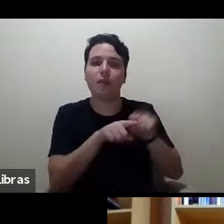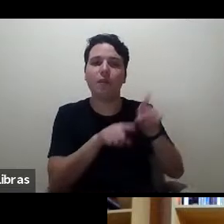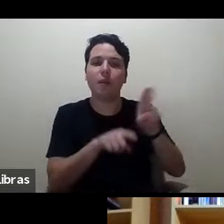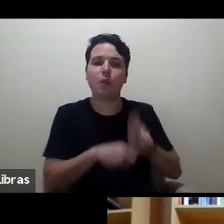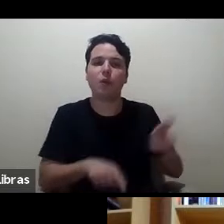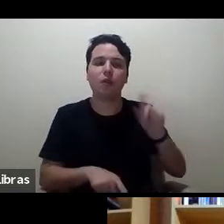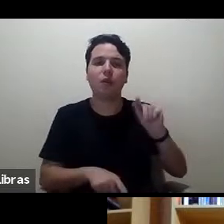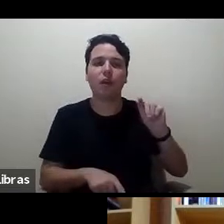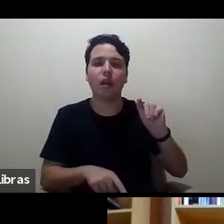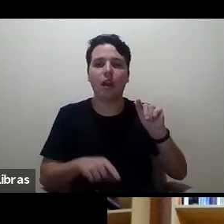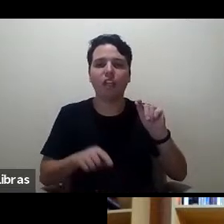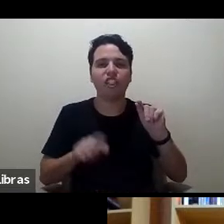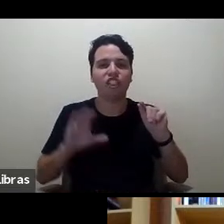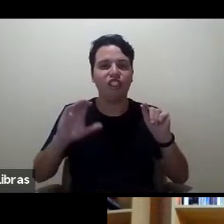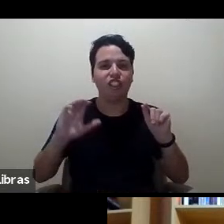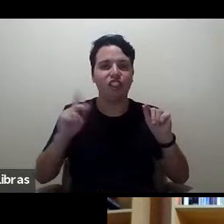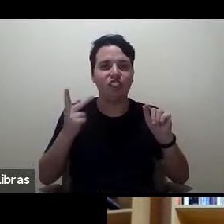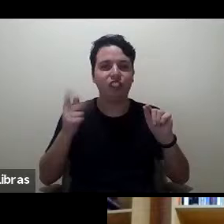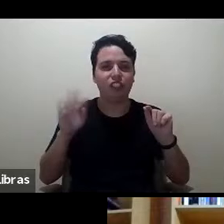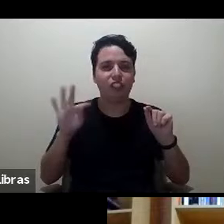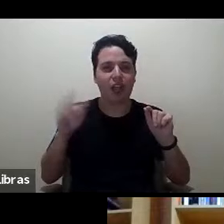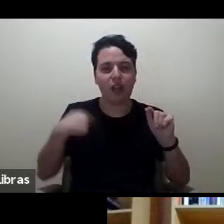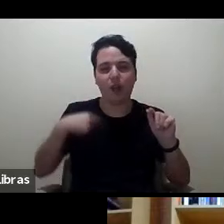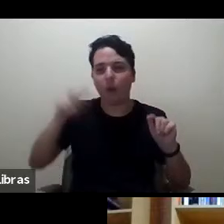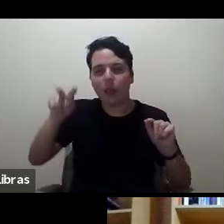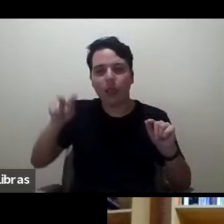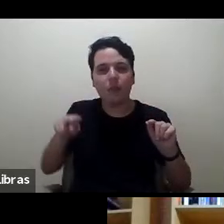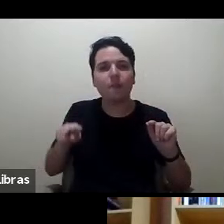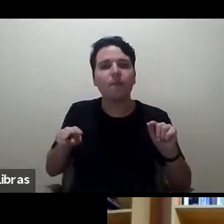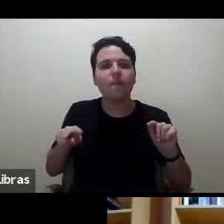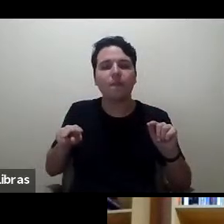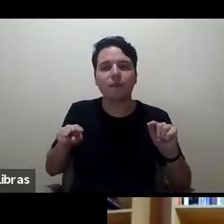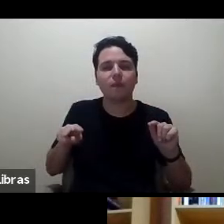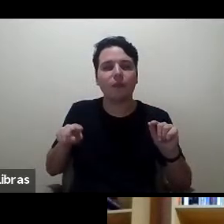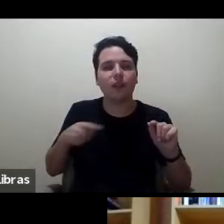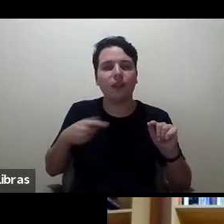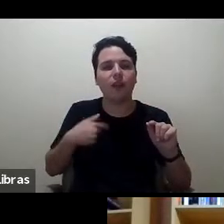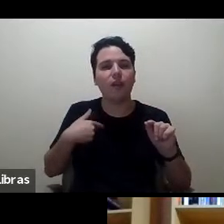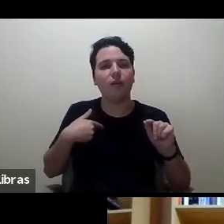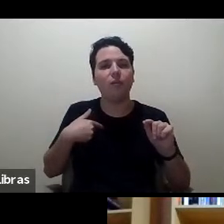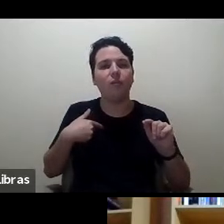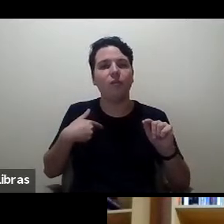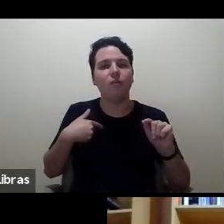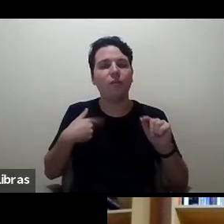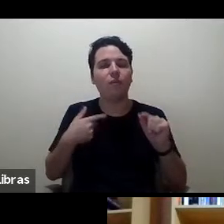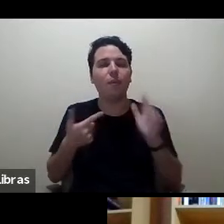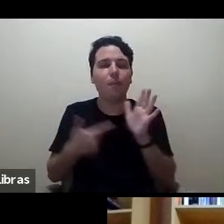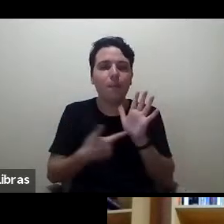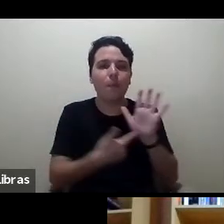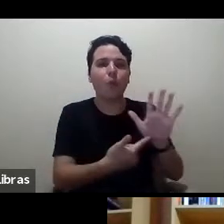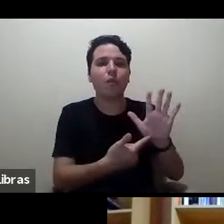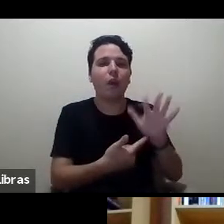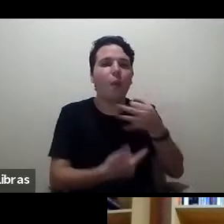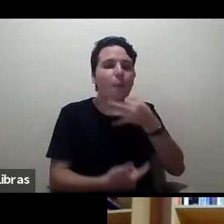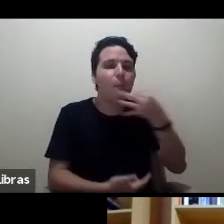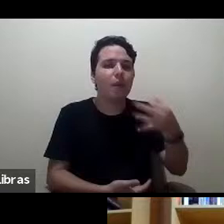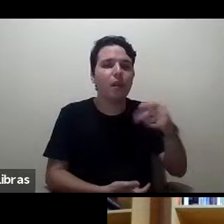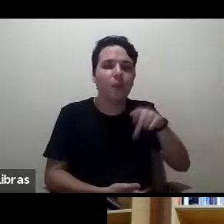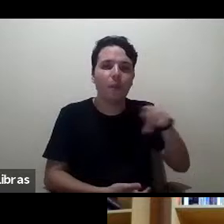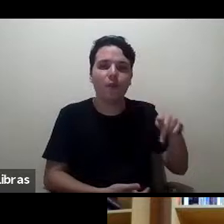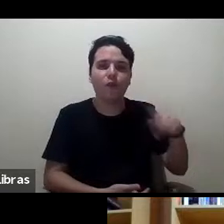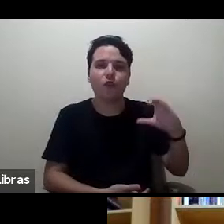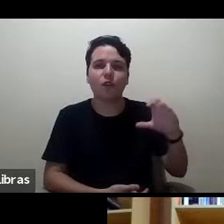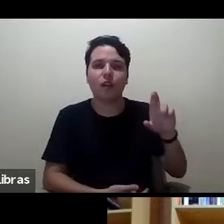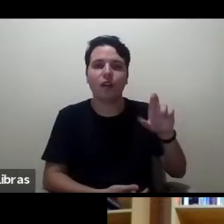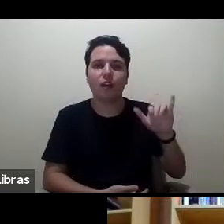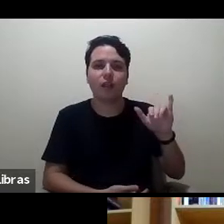chat para colocar aqui ou trazer um comentário da professora Cristiane